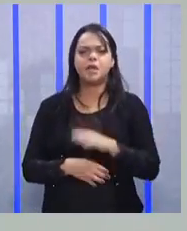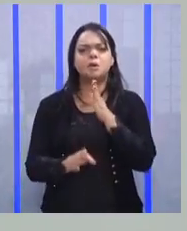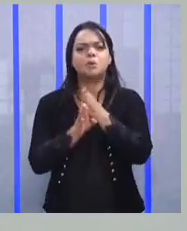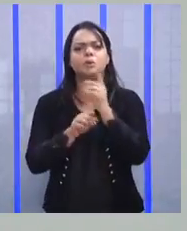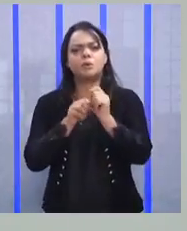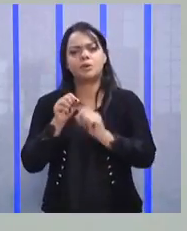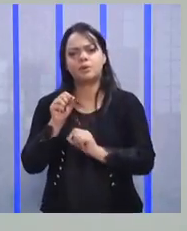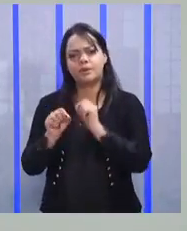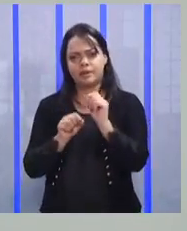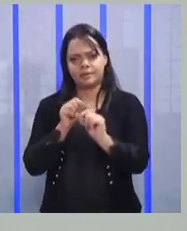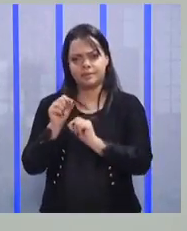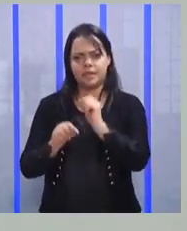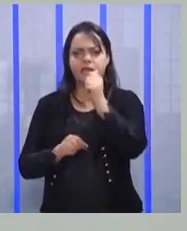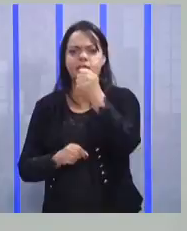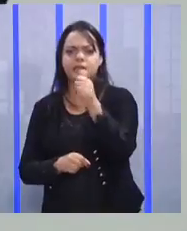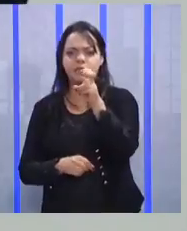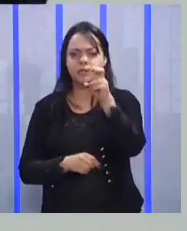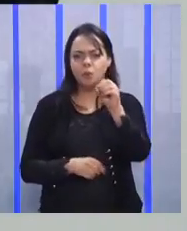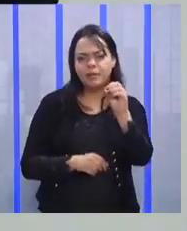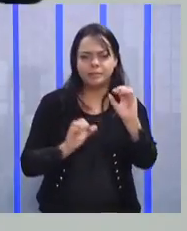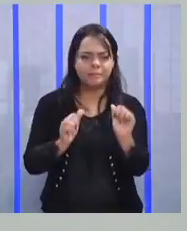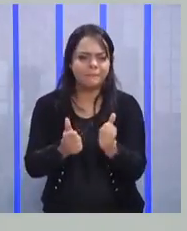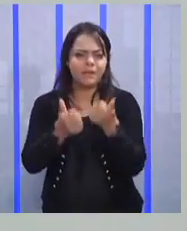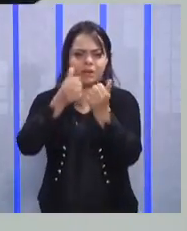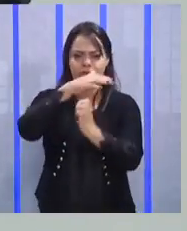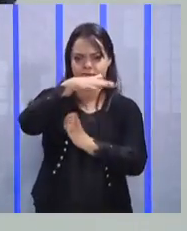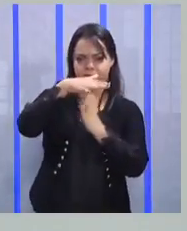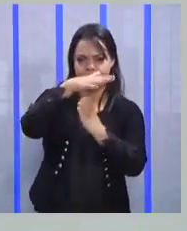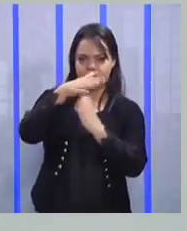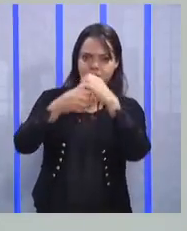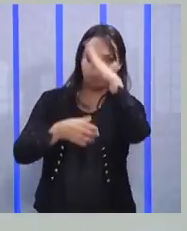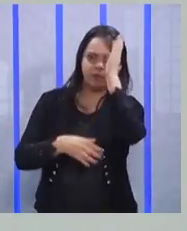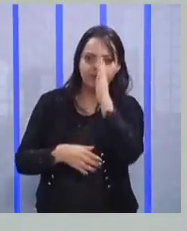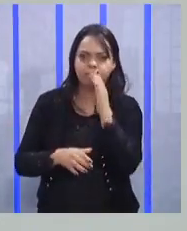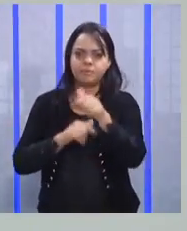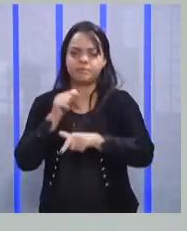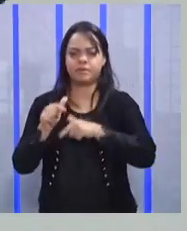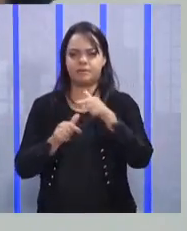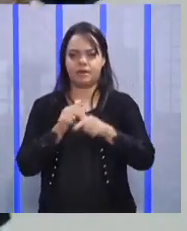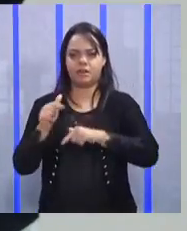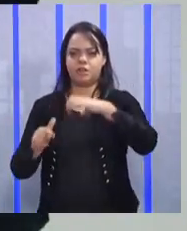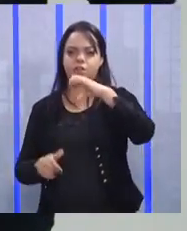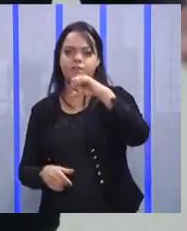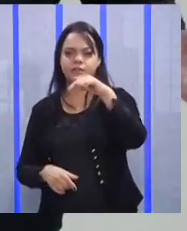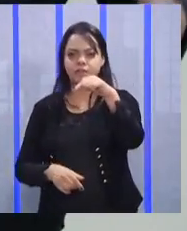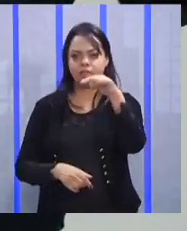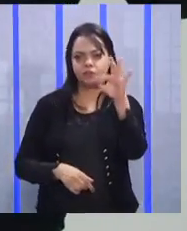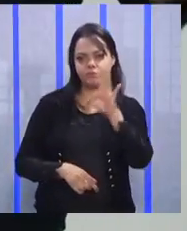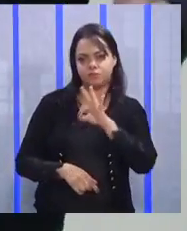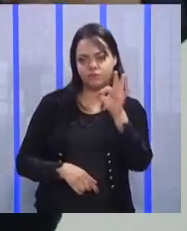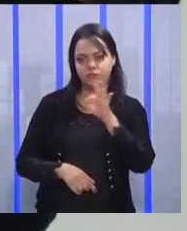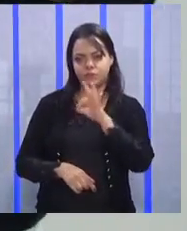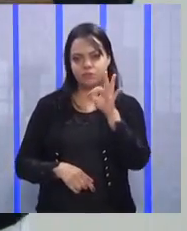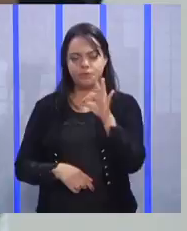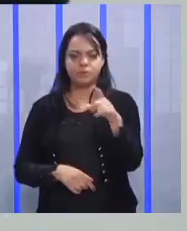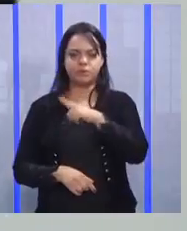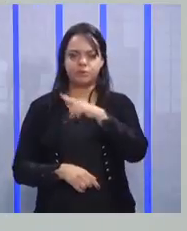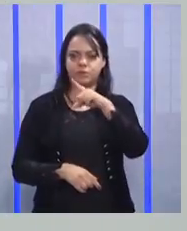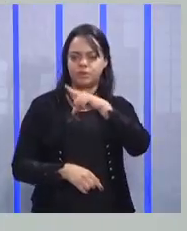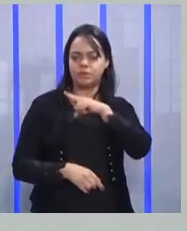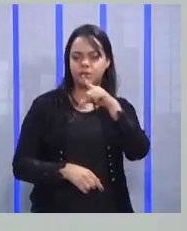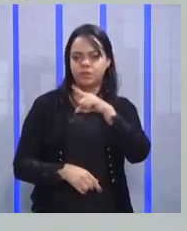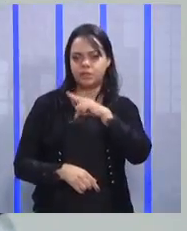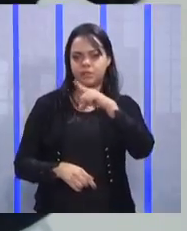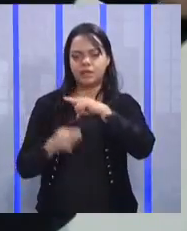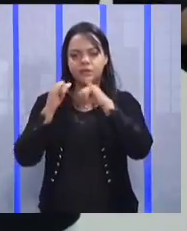melhores empresas para se trabalhar no Brasil, 97% delas transmitem as informações importantes